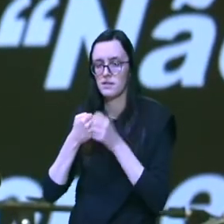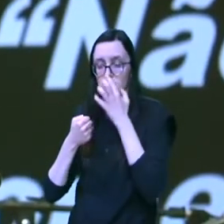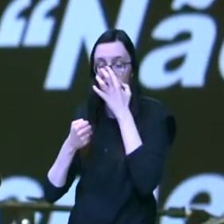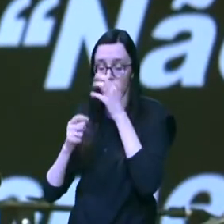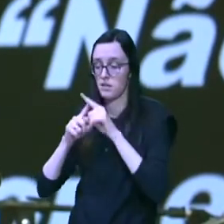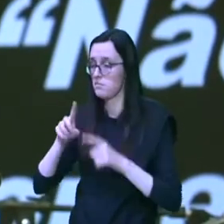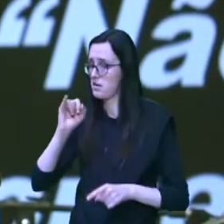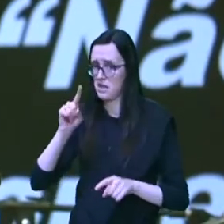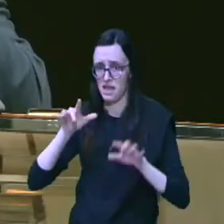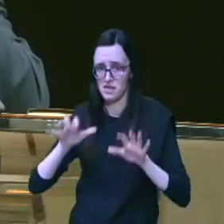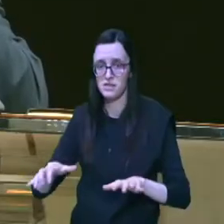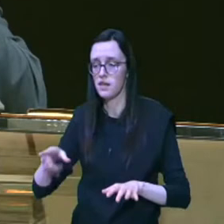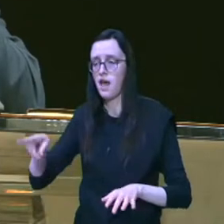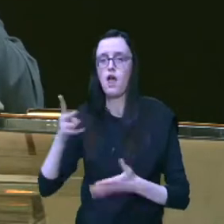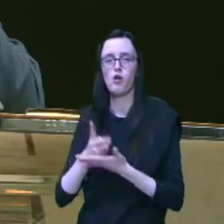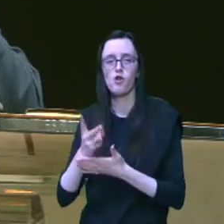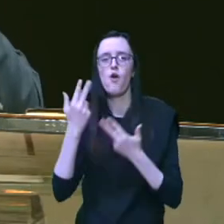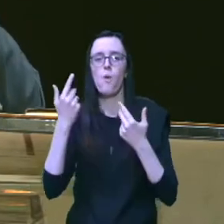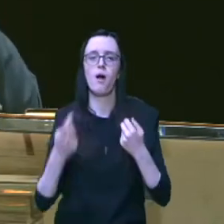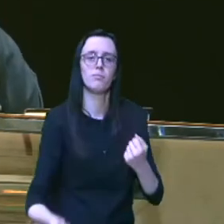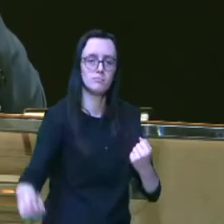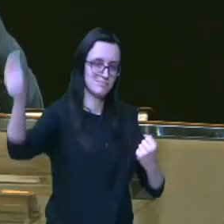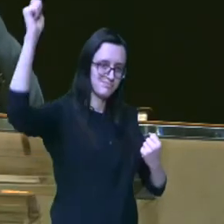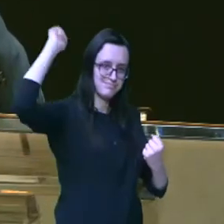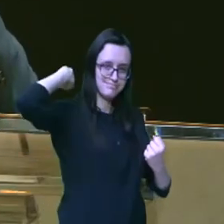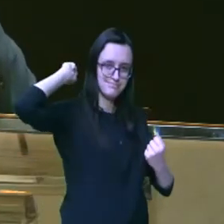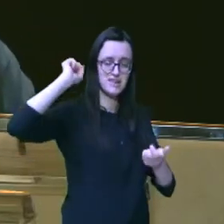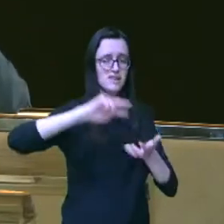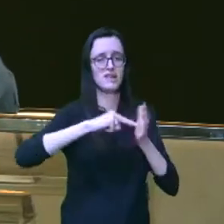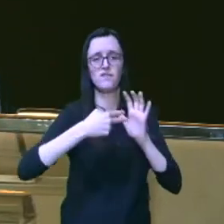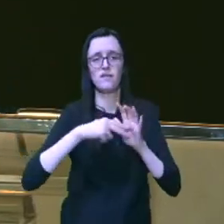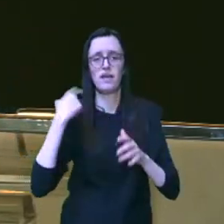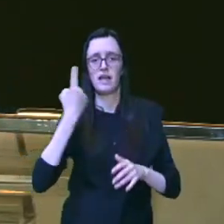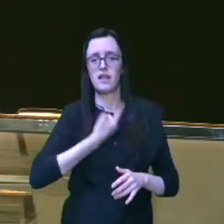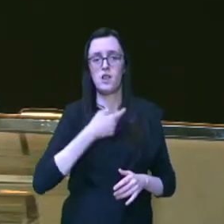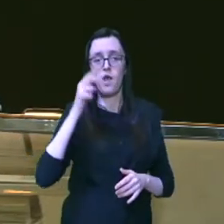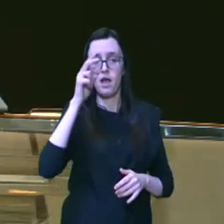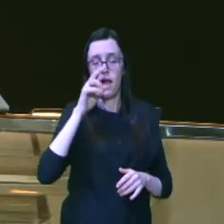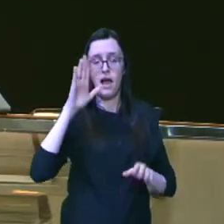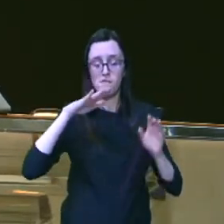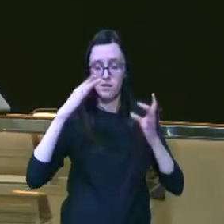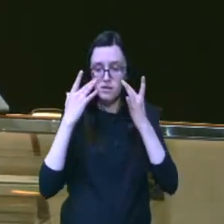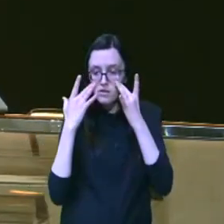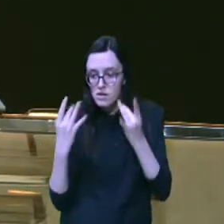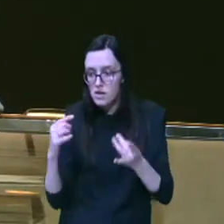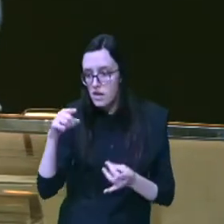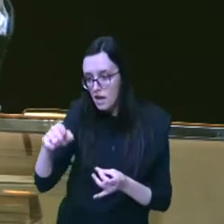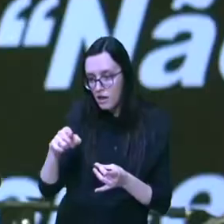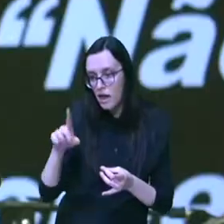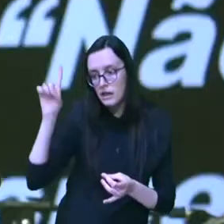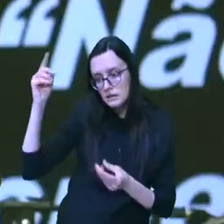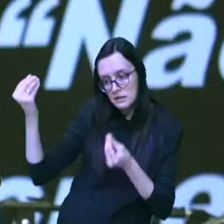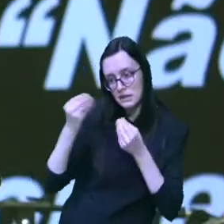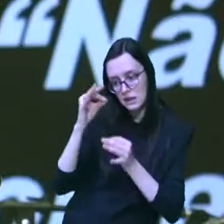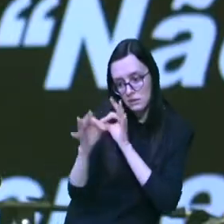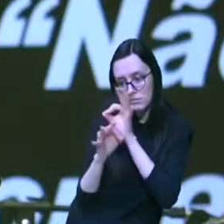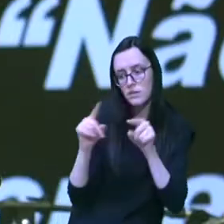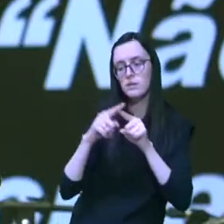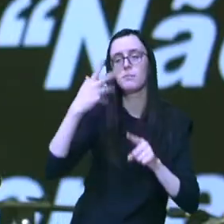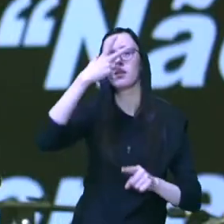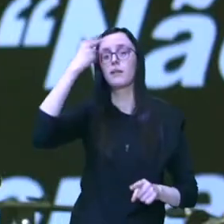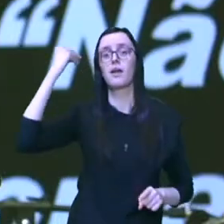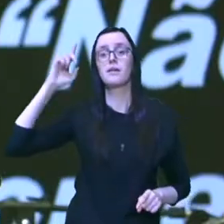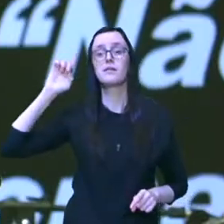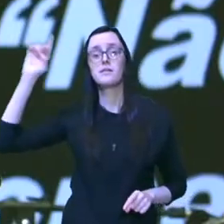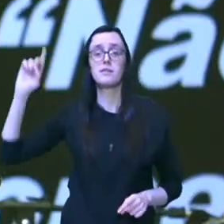estaria na aljava e talvez nós estivéssemos dando muito mais atenção à bênção do que sim ao abençoador